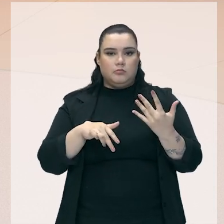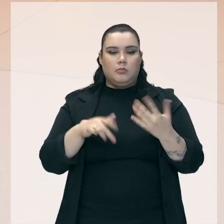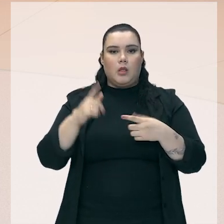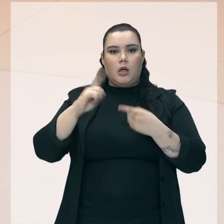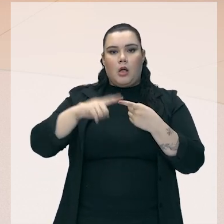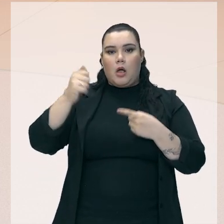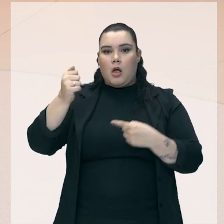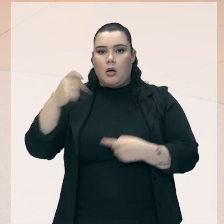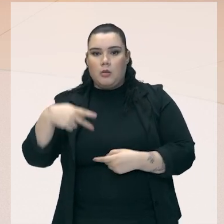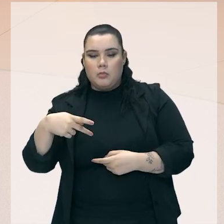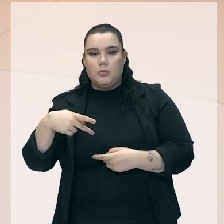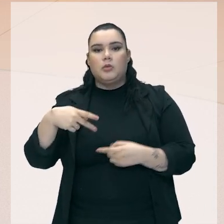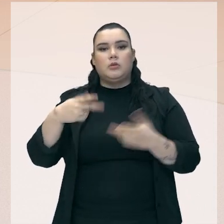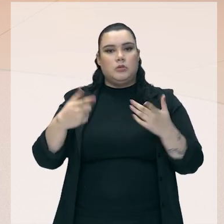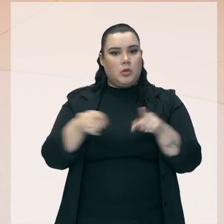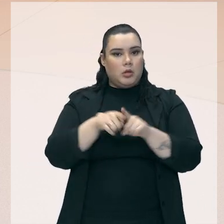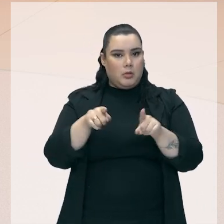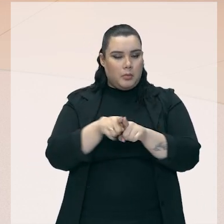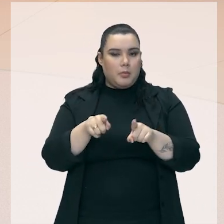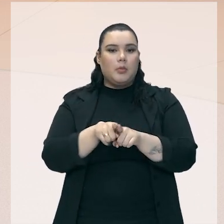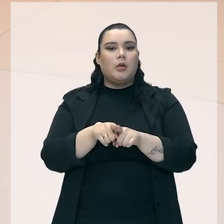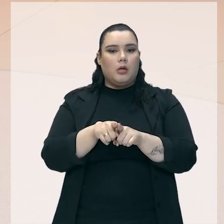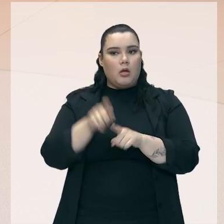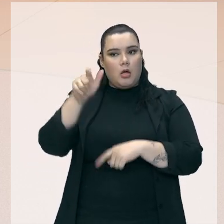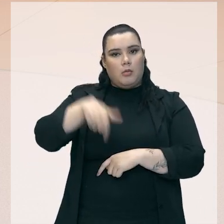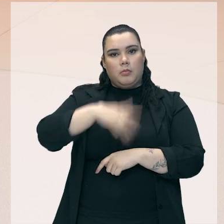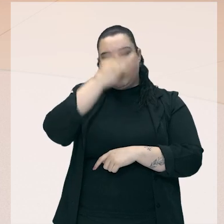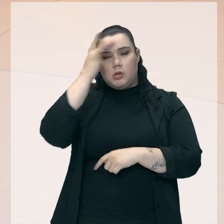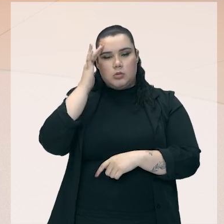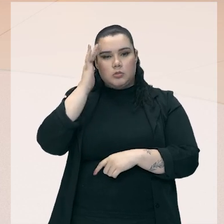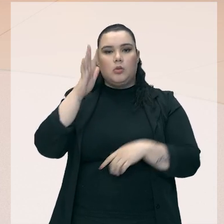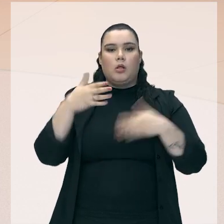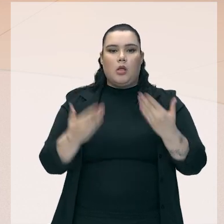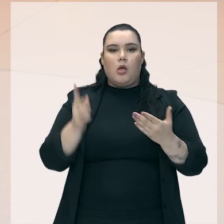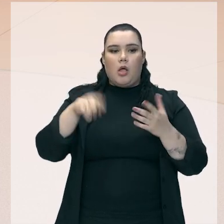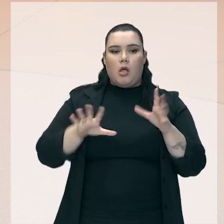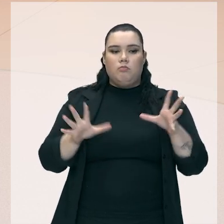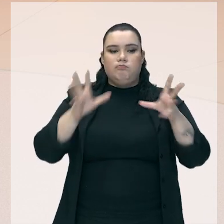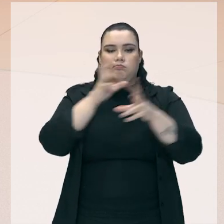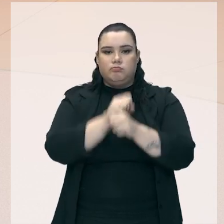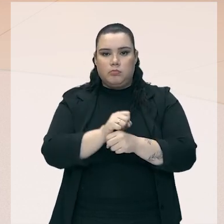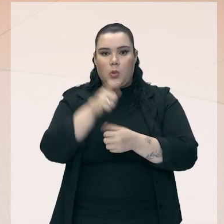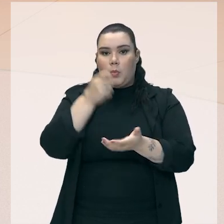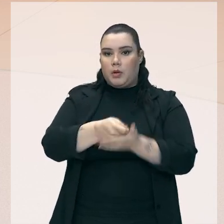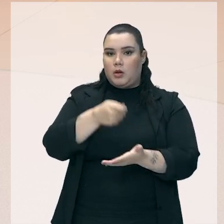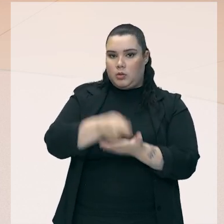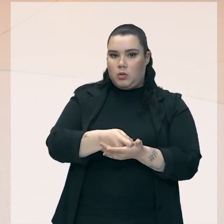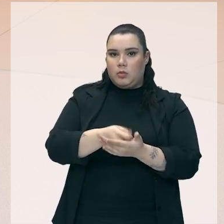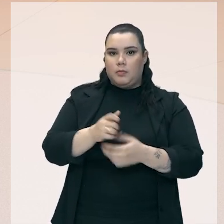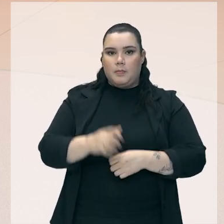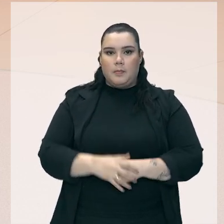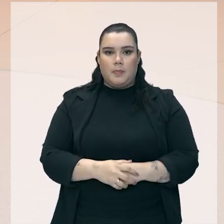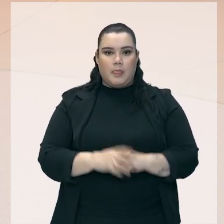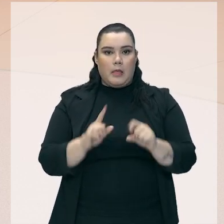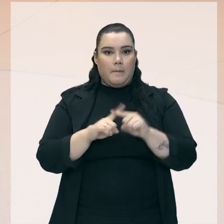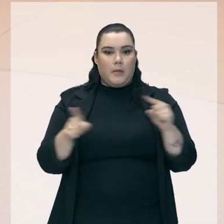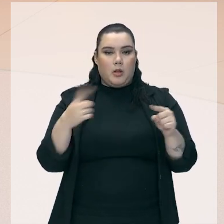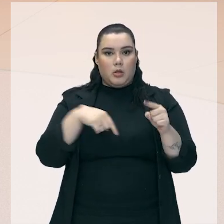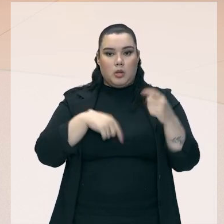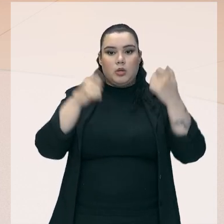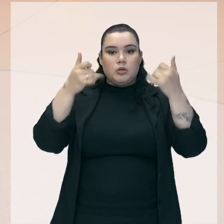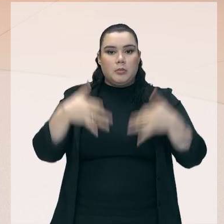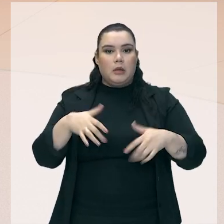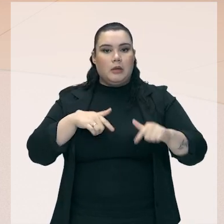Aposentadoria, previdência privada, tudo isso acaba agregando esse conjunto de benefícios que é obrigatório. Mas quando a gente está falando de